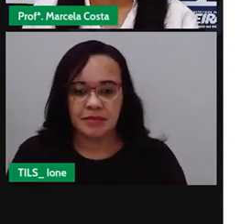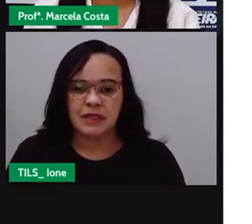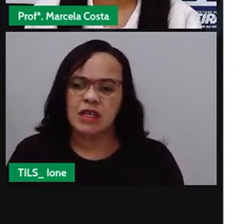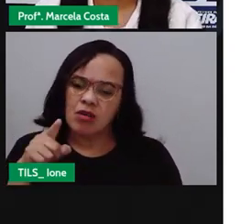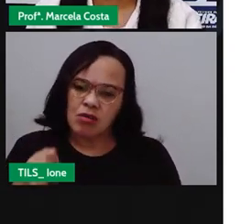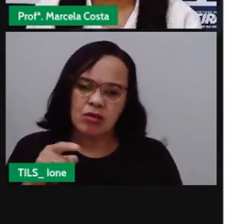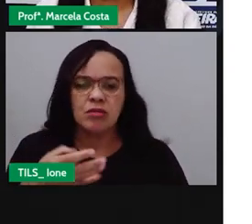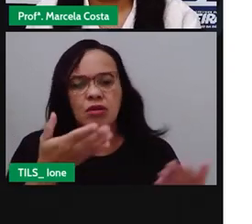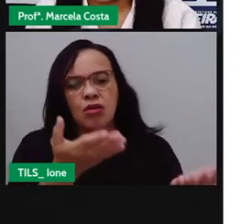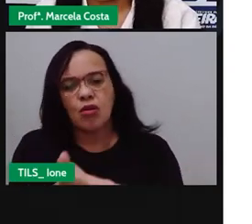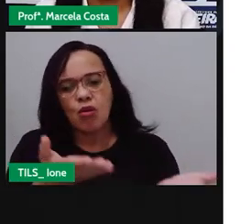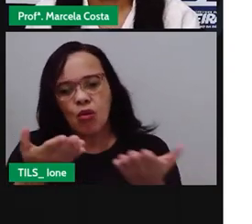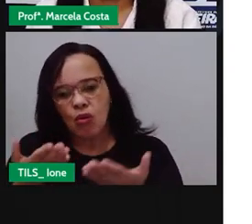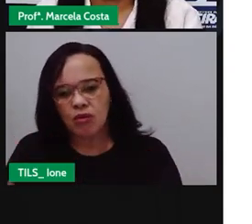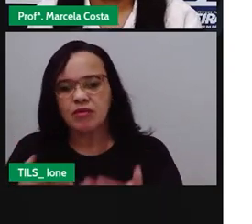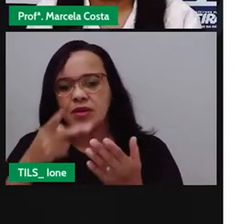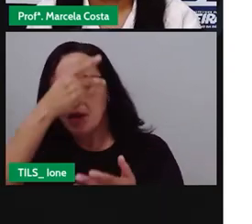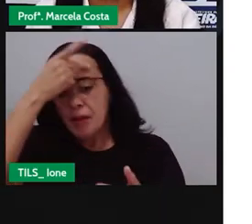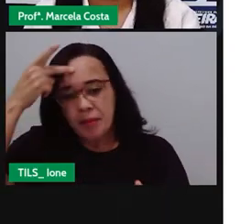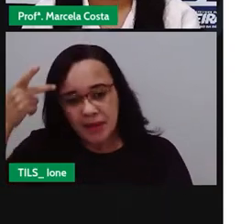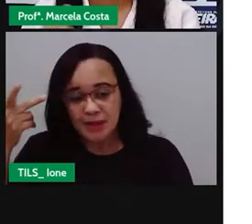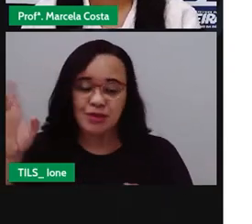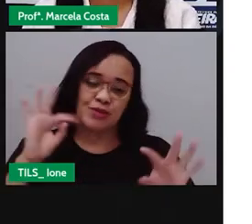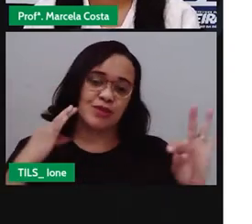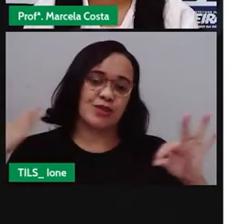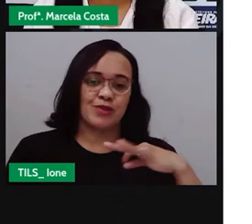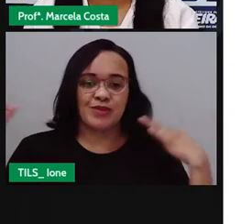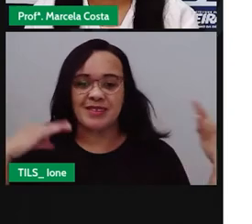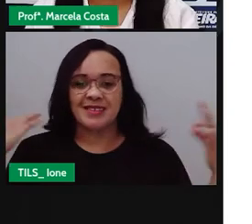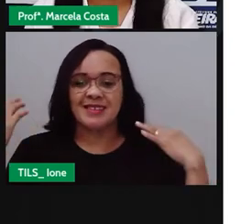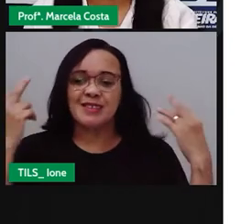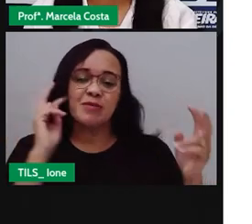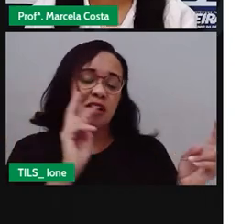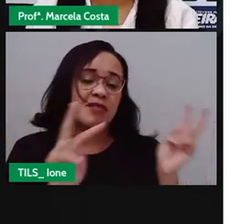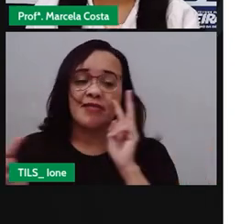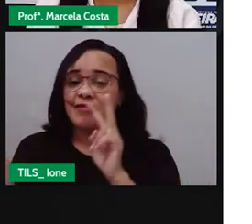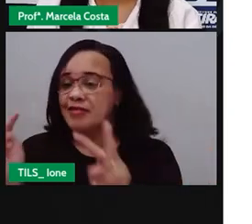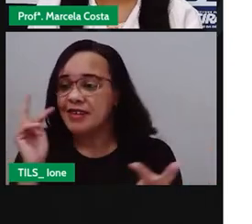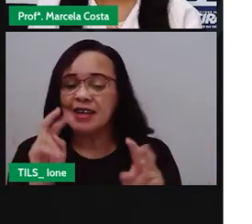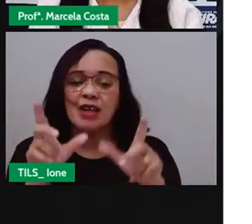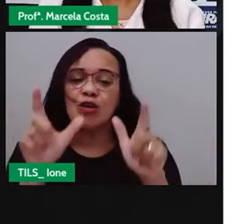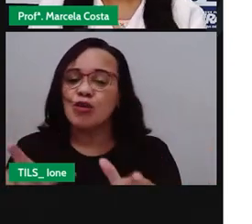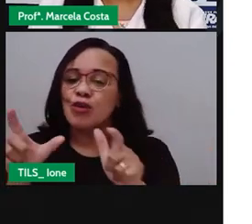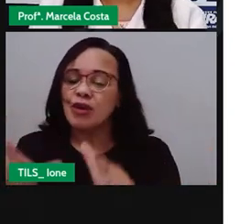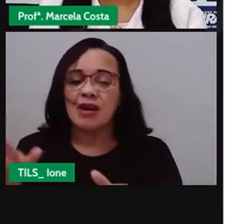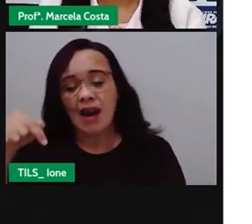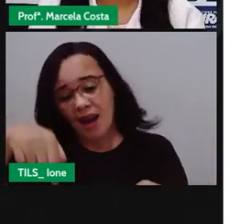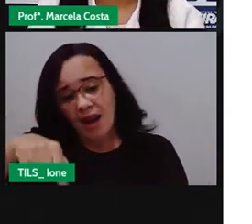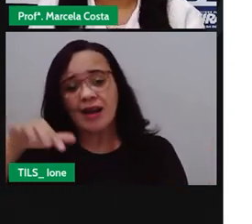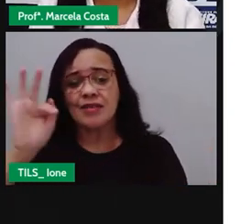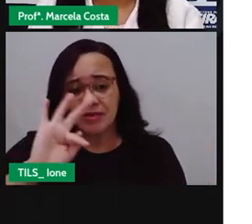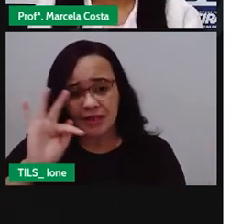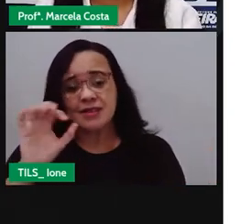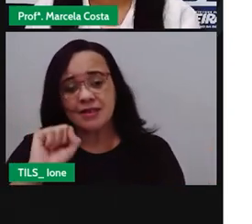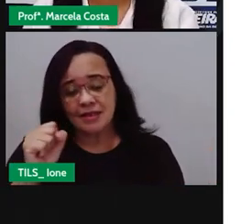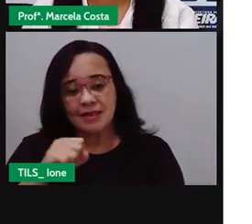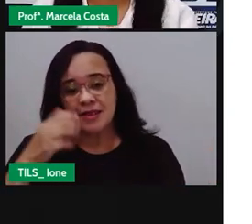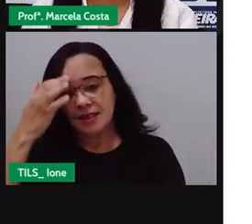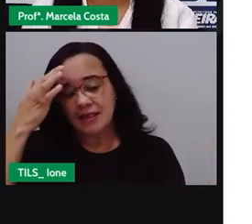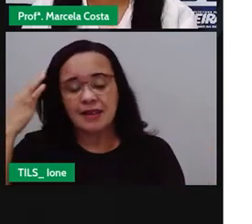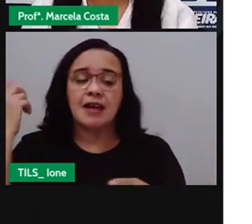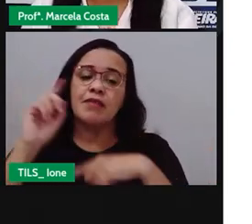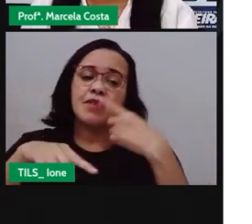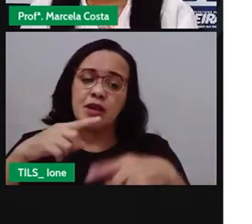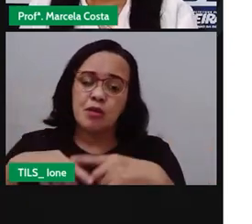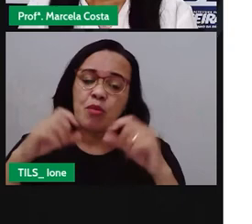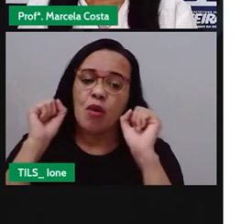turista para conhecer aquele lugar tá bom? não esqueça de fazer registros e compartilhar com a prova da sua turma para ela saber